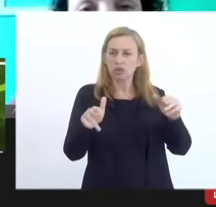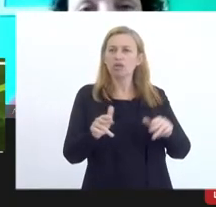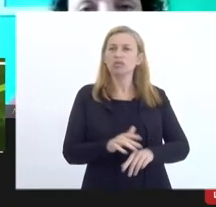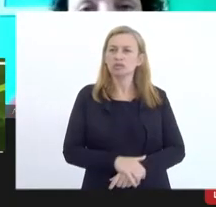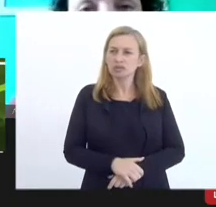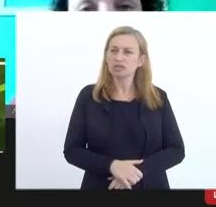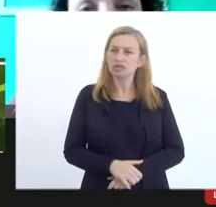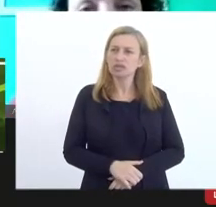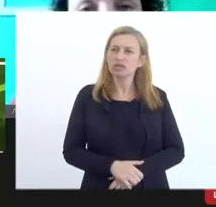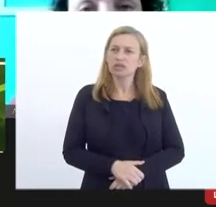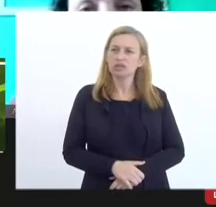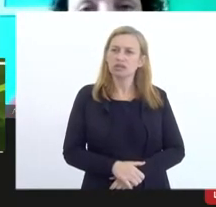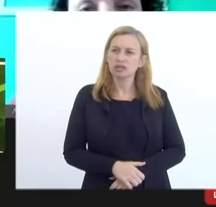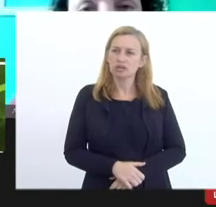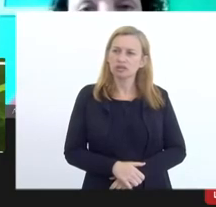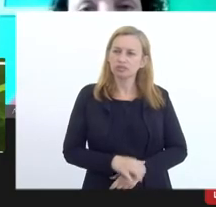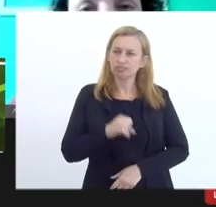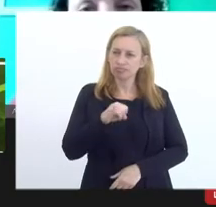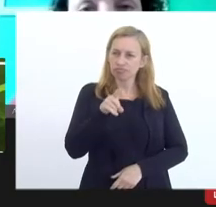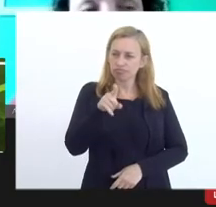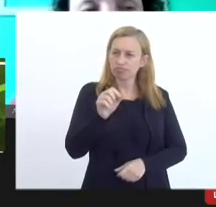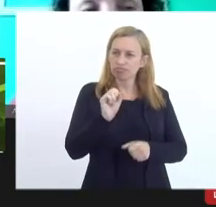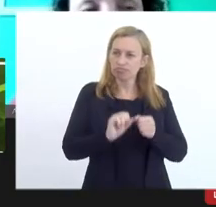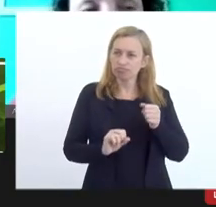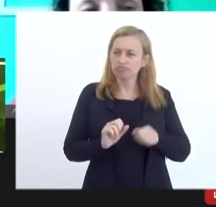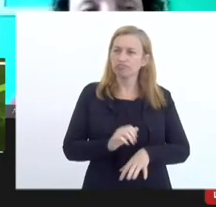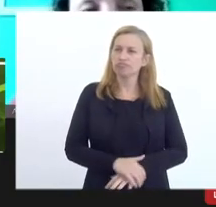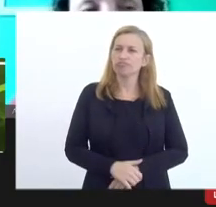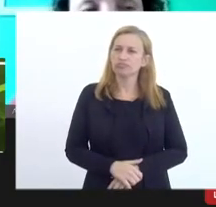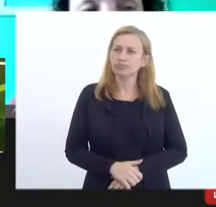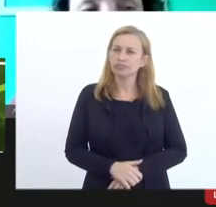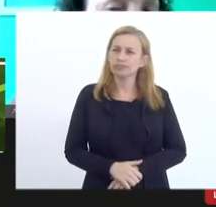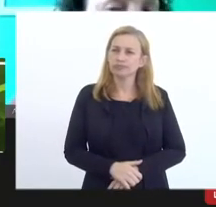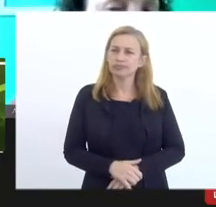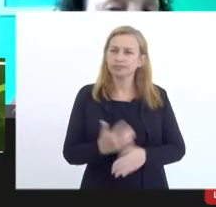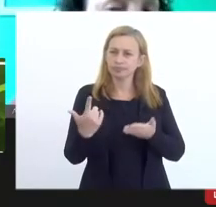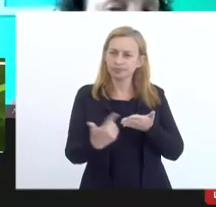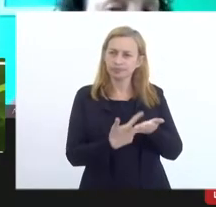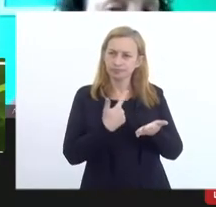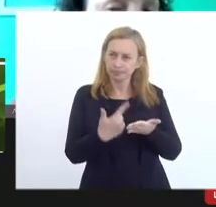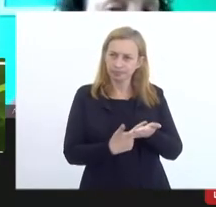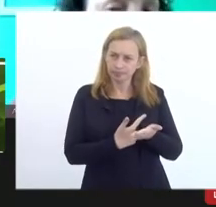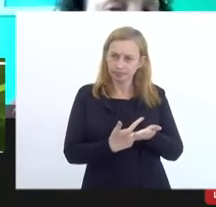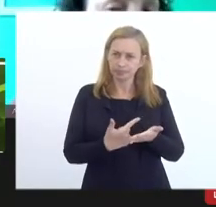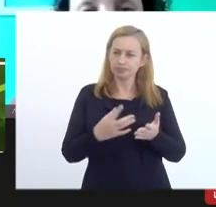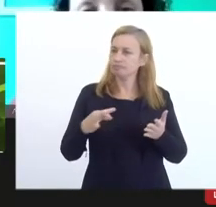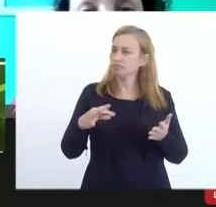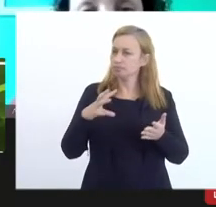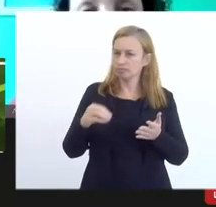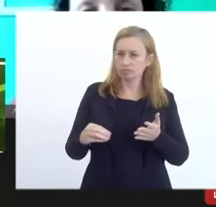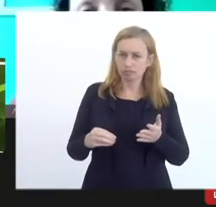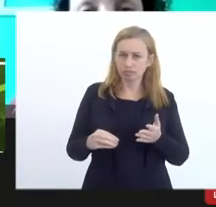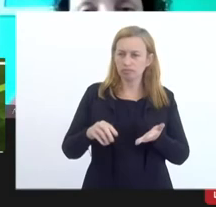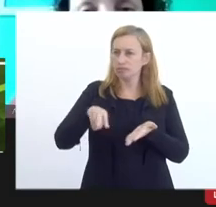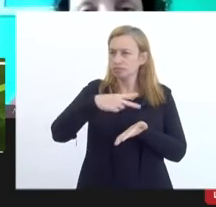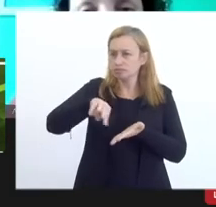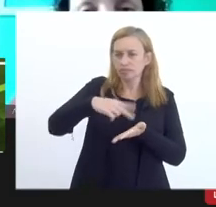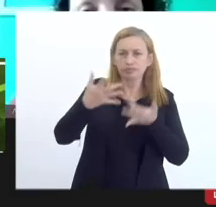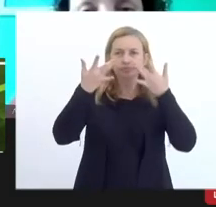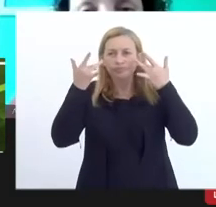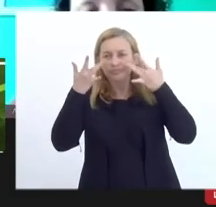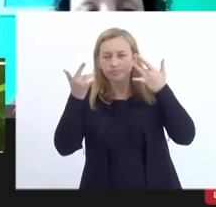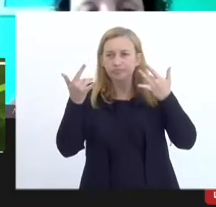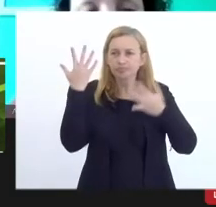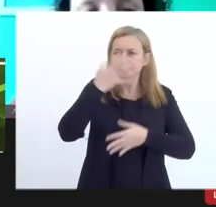Se você fez o livro, a exposição, a dança, o teatro, a